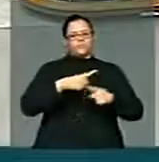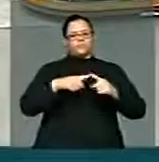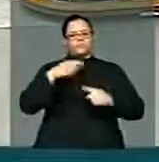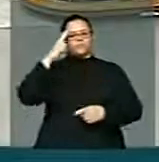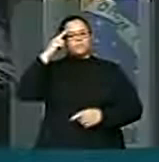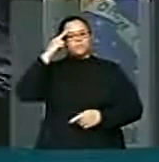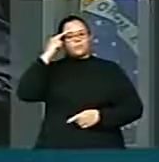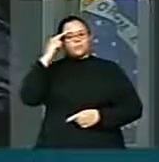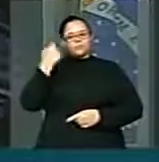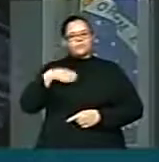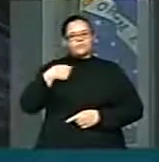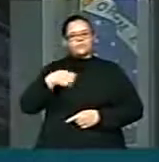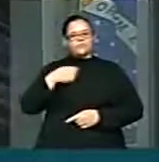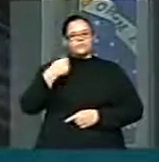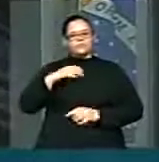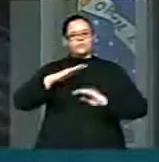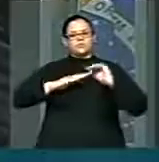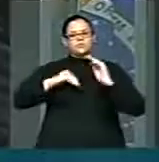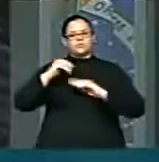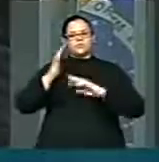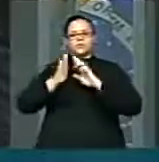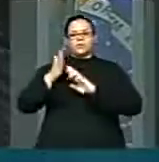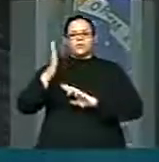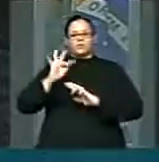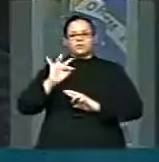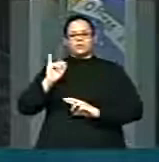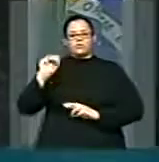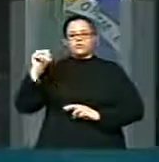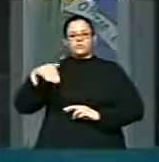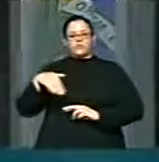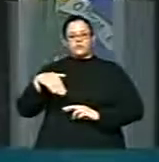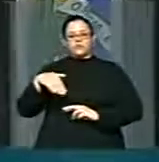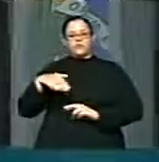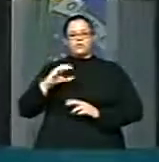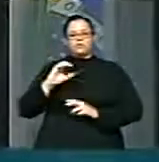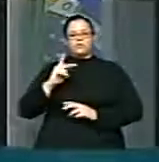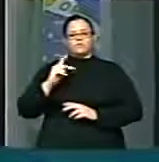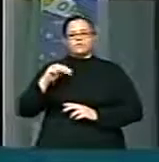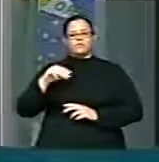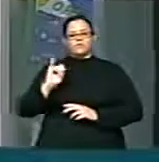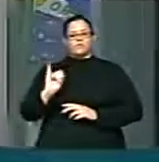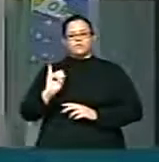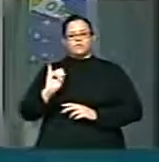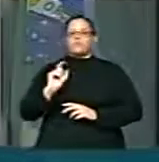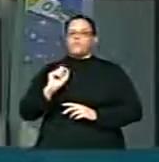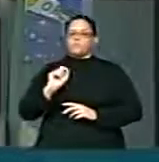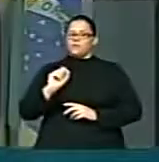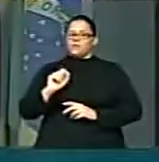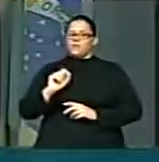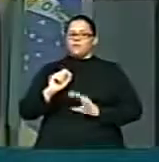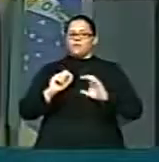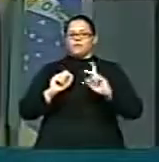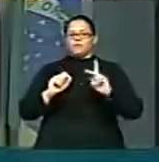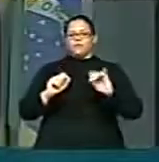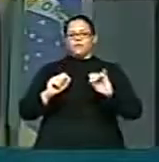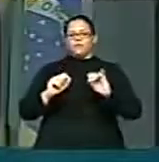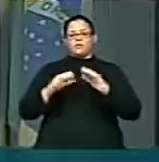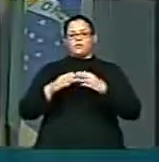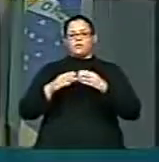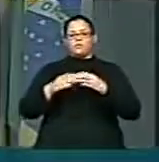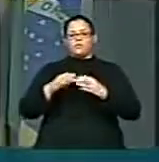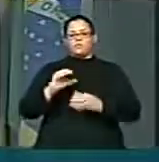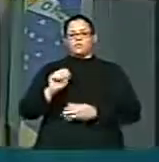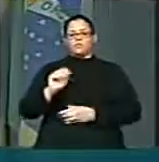sobre o relatório final da CPMI, a CPI do Cachoeira, que eu faço